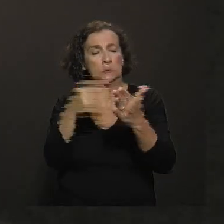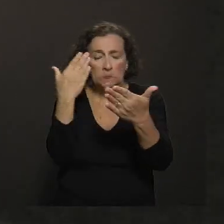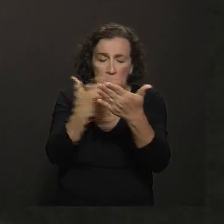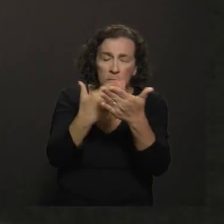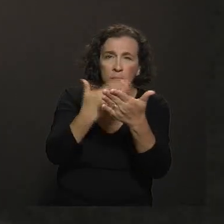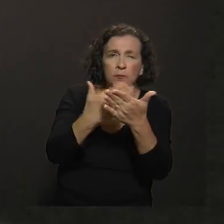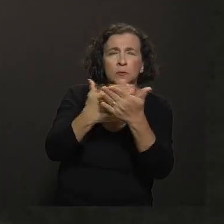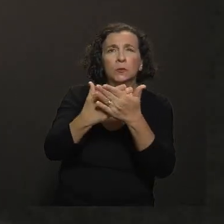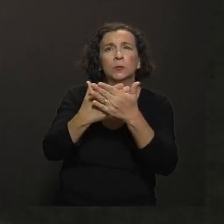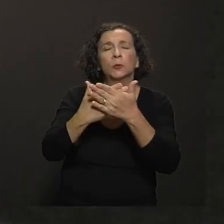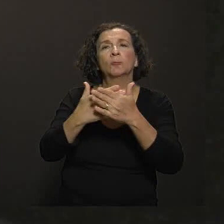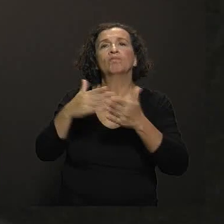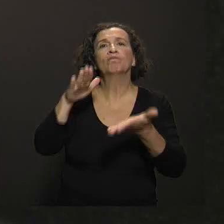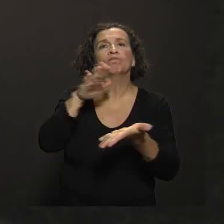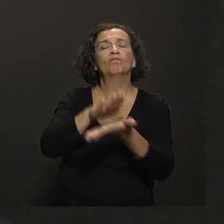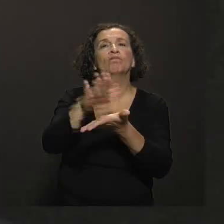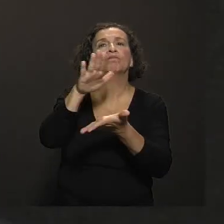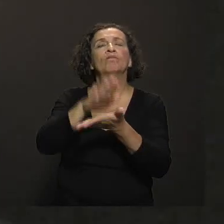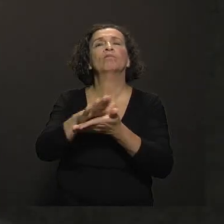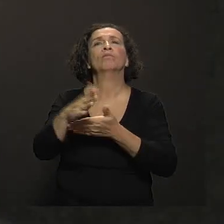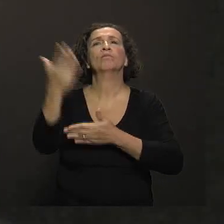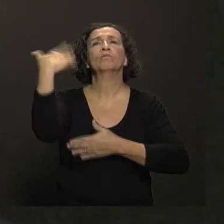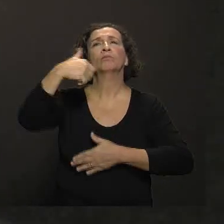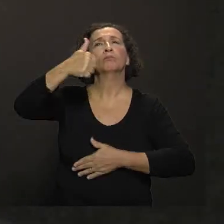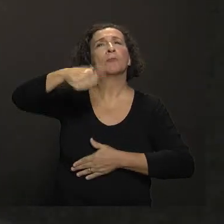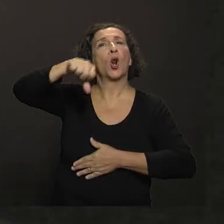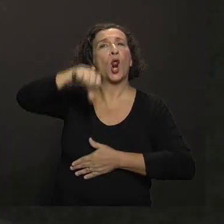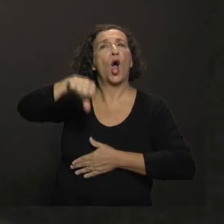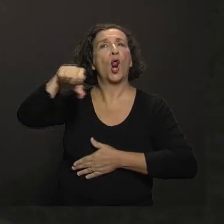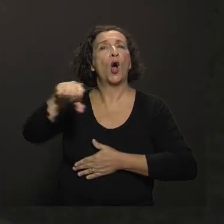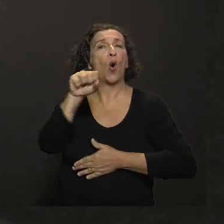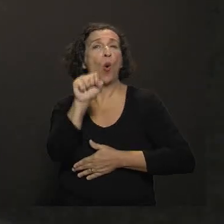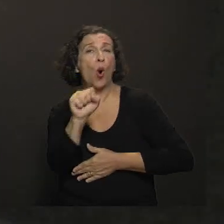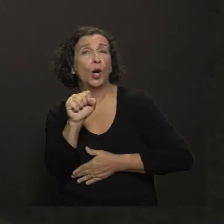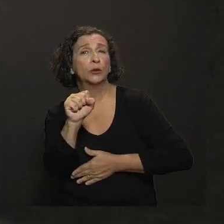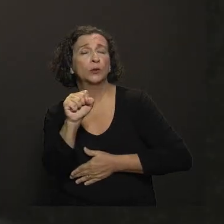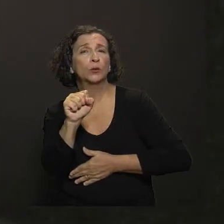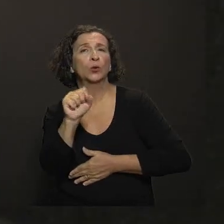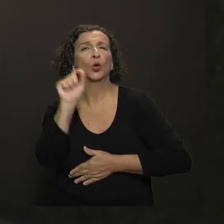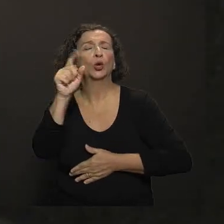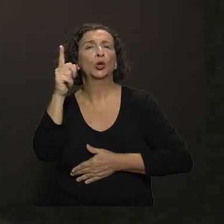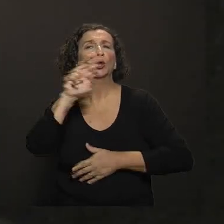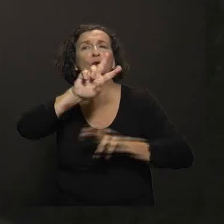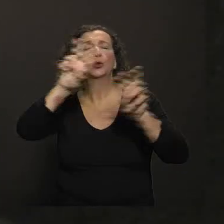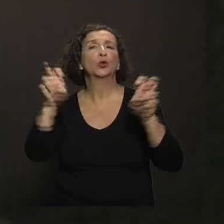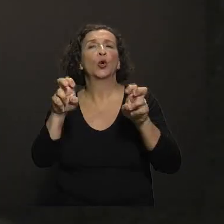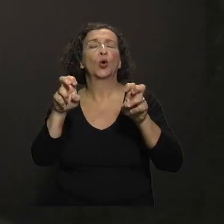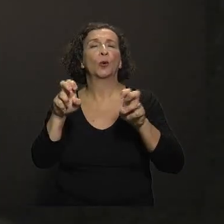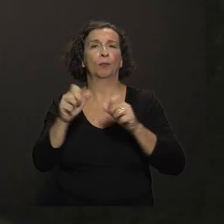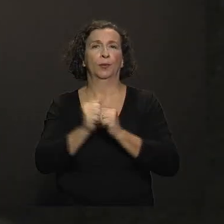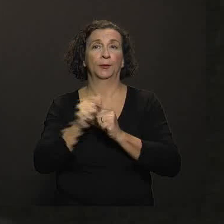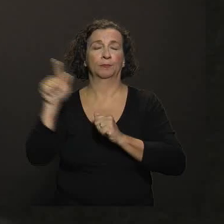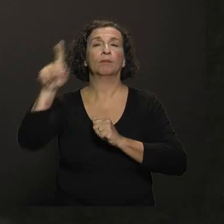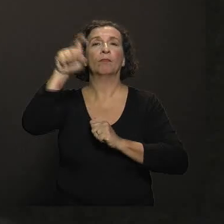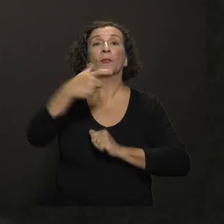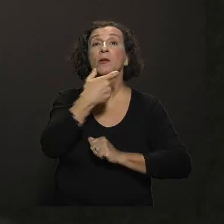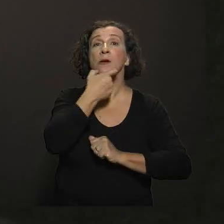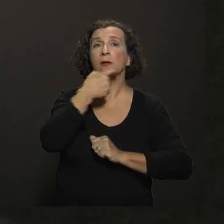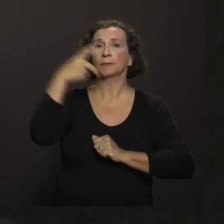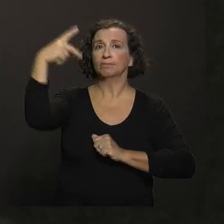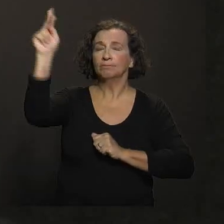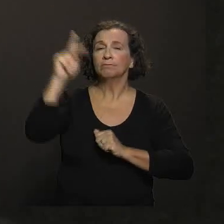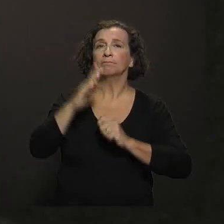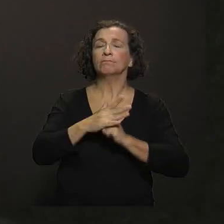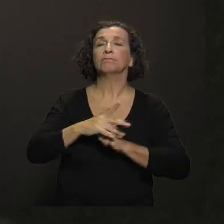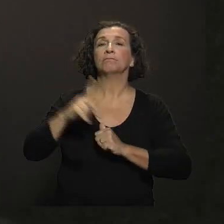estudo, ele publicou de 12 crianças. Em 1998. Em 1998, esse pesquisador britânico, ele teve